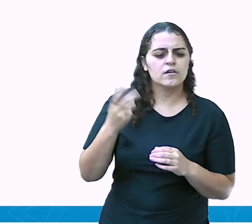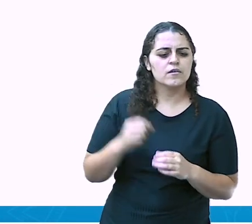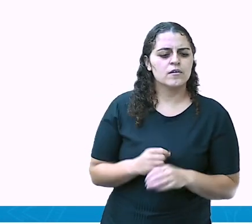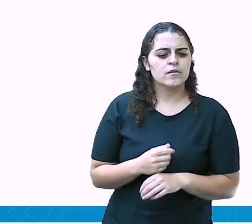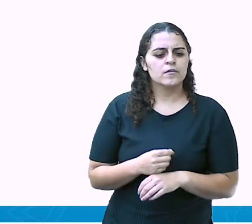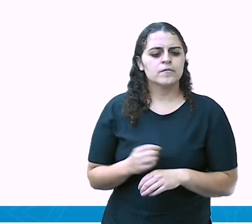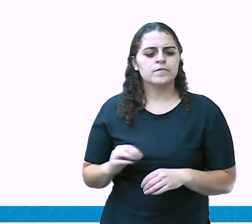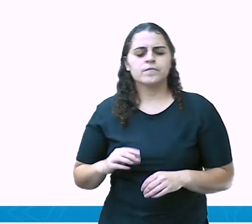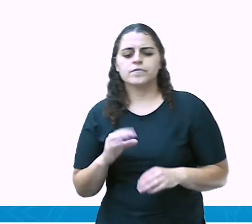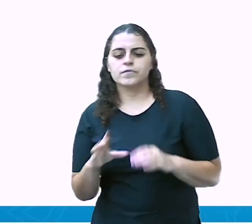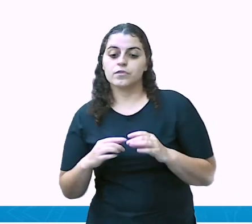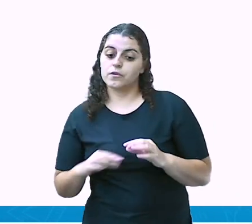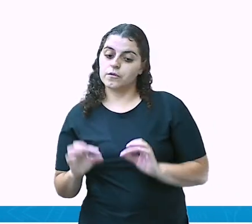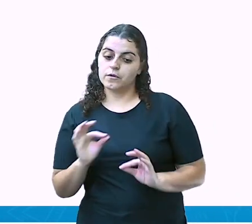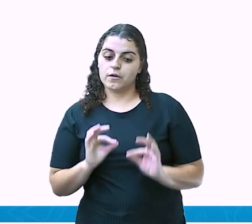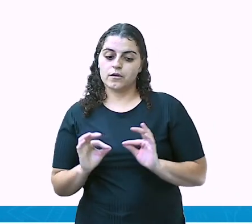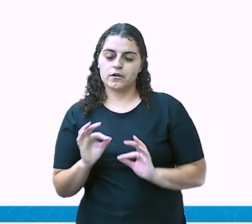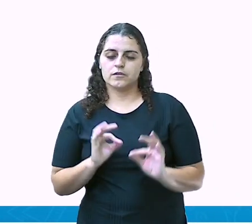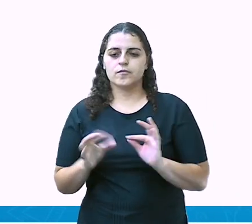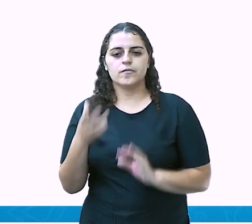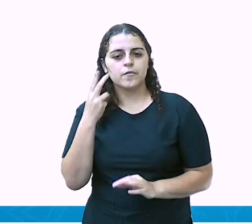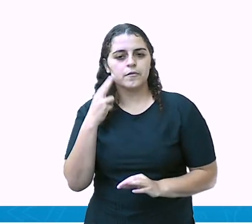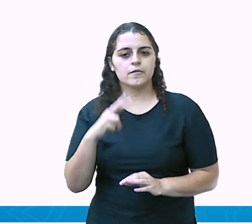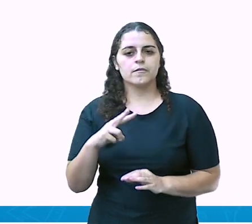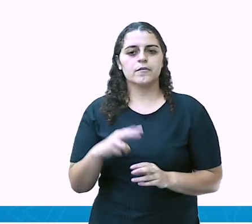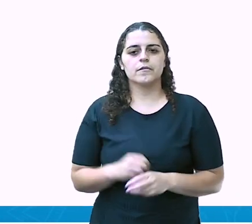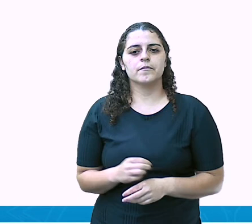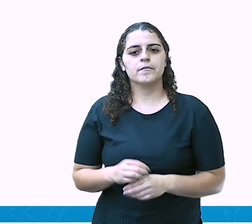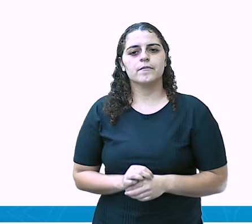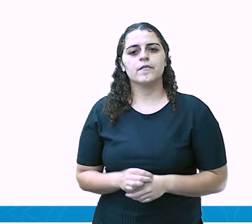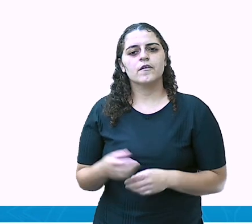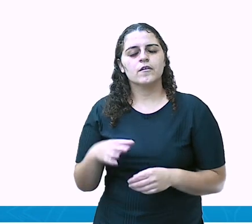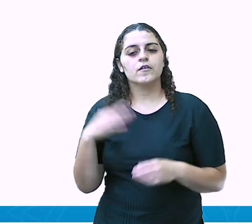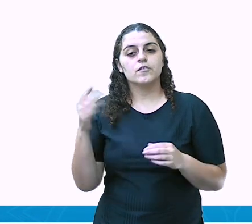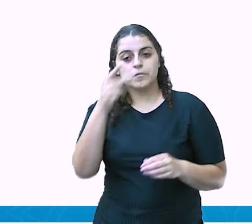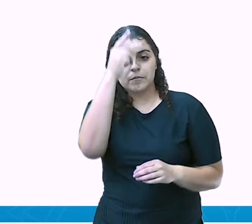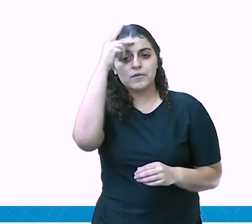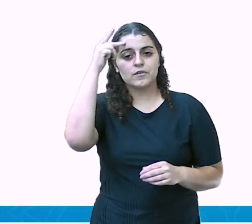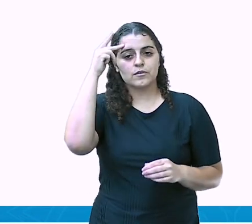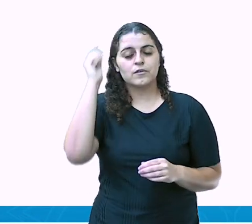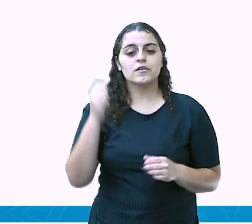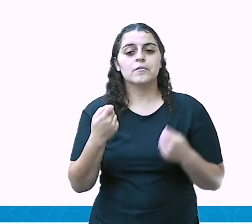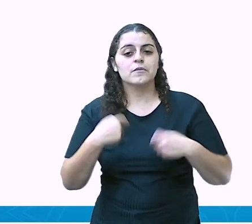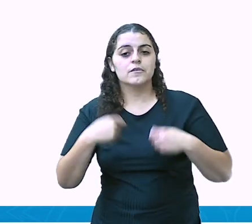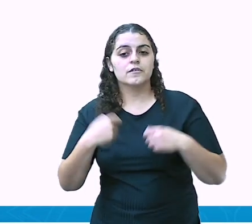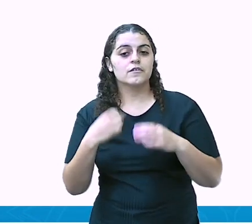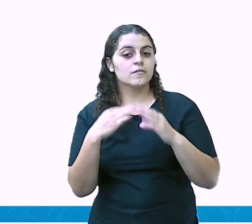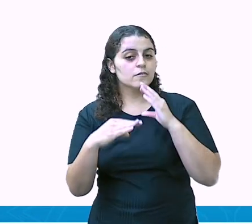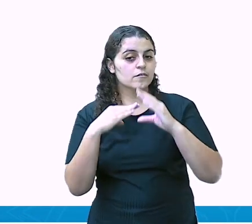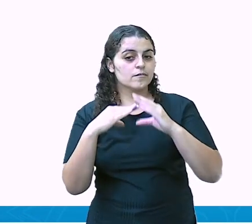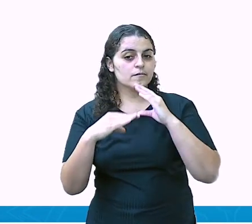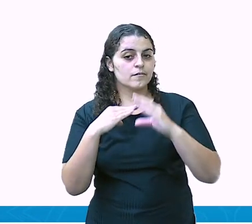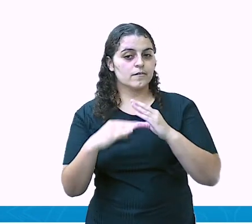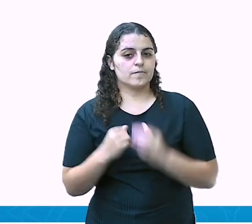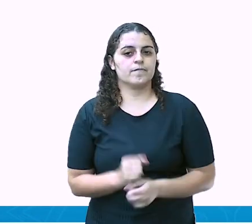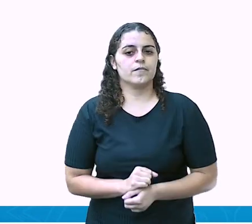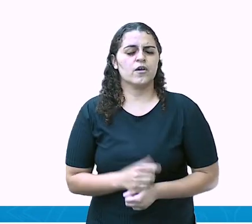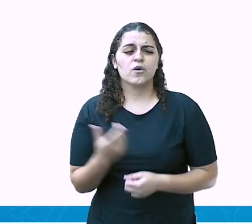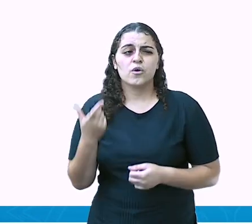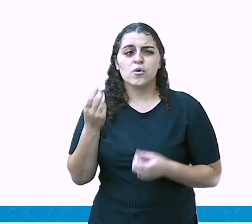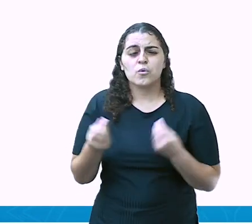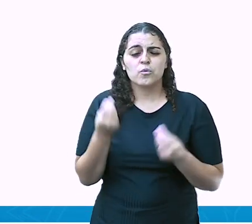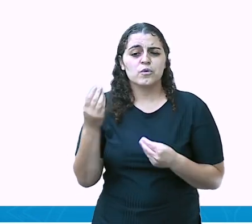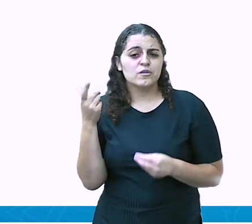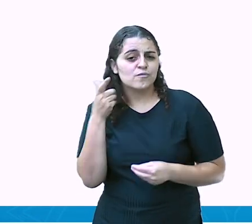consultório e fora dele. Você precisa se engajar nisso. Nós somos seres que precisamos nos comunicar. E quando isso não